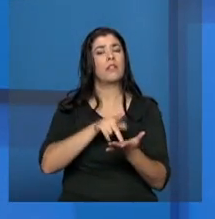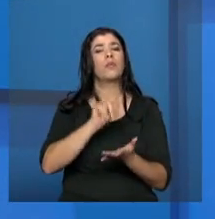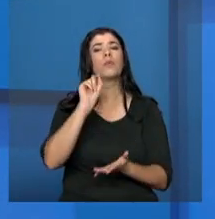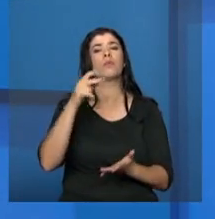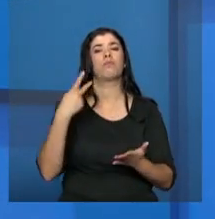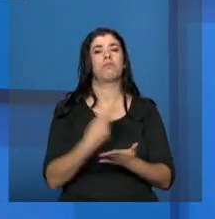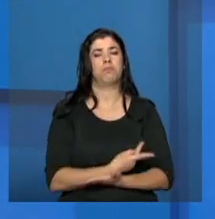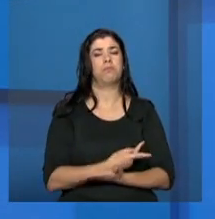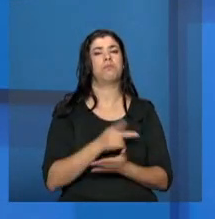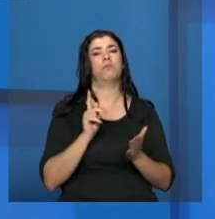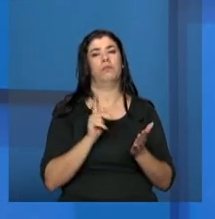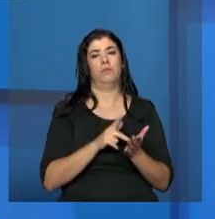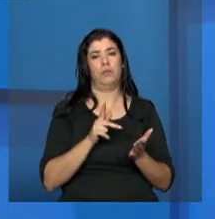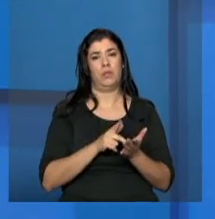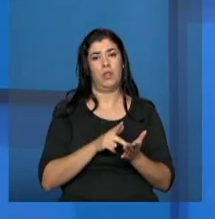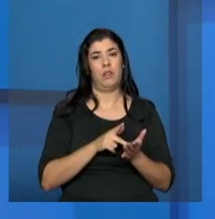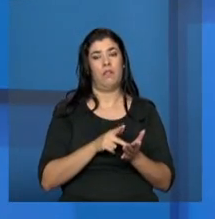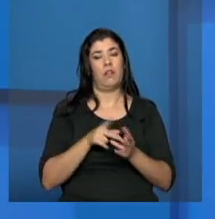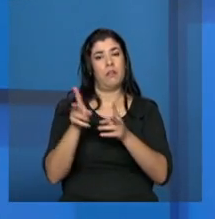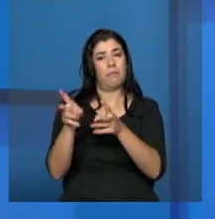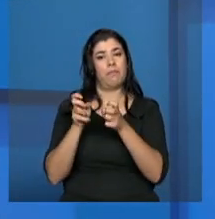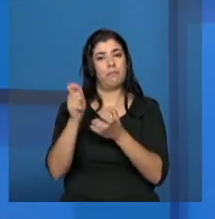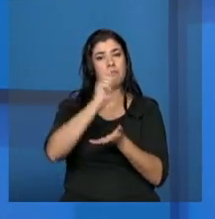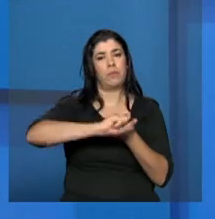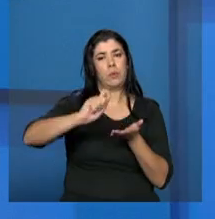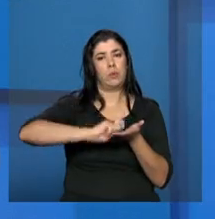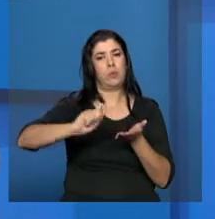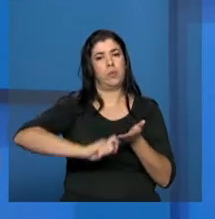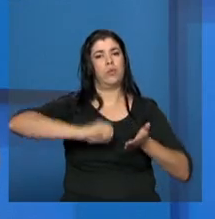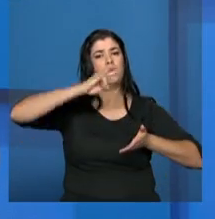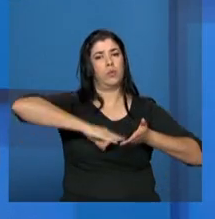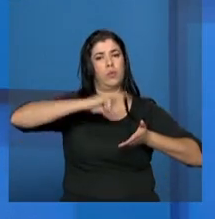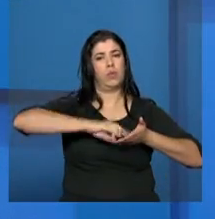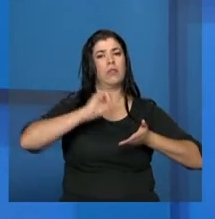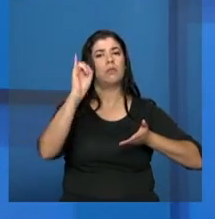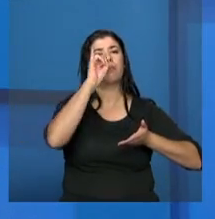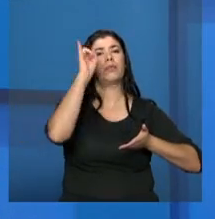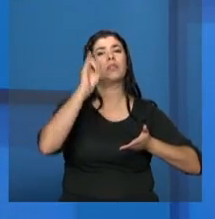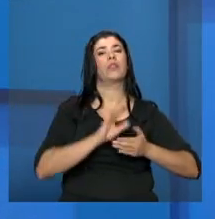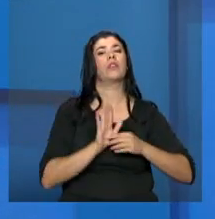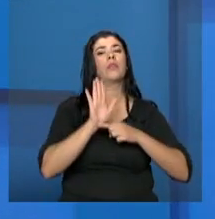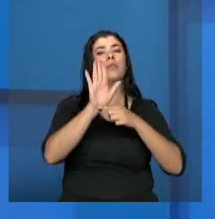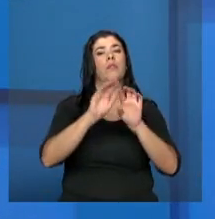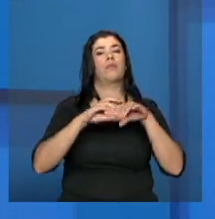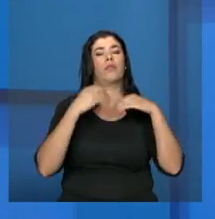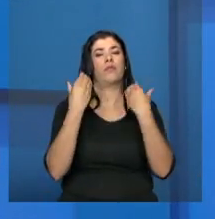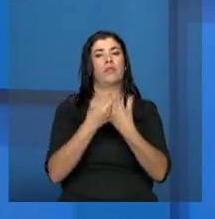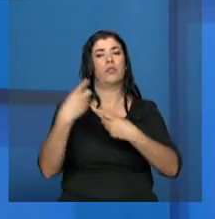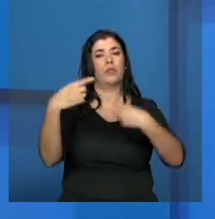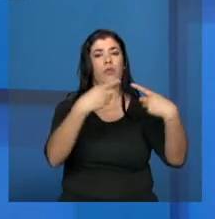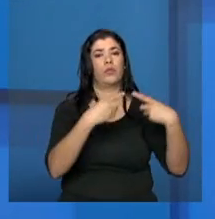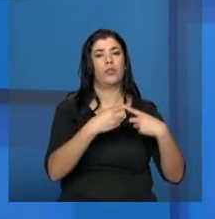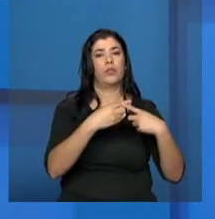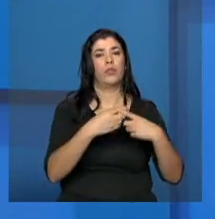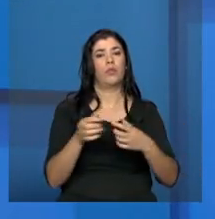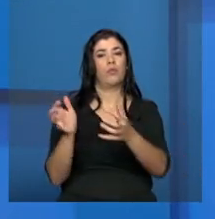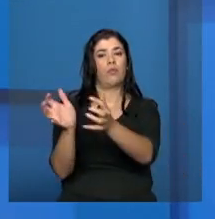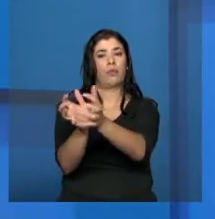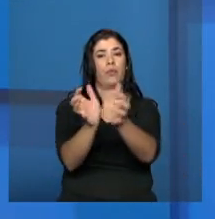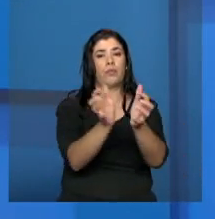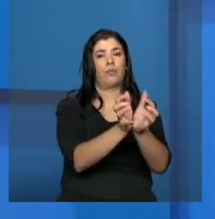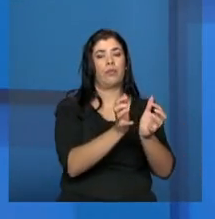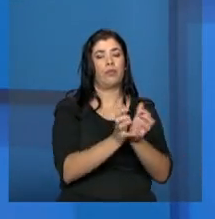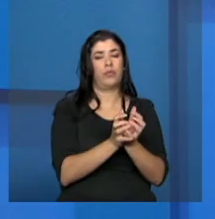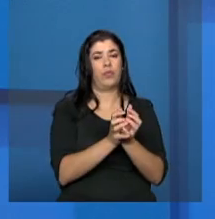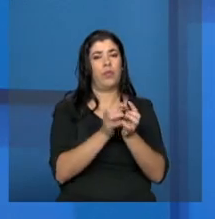nacional e construir esse instrumento importante. Se fizermos conjunto com outras conferências, pode desfocar um